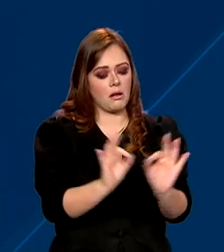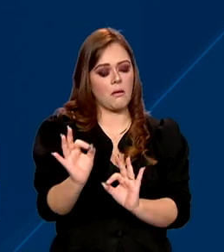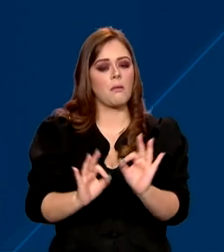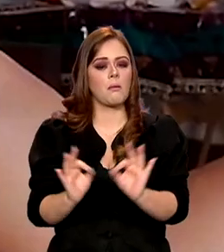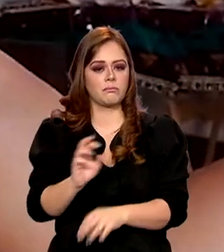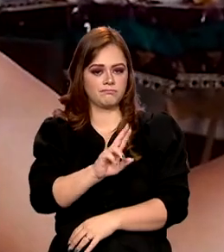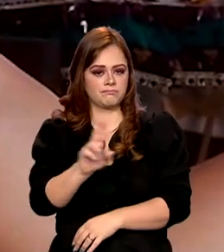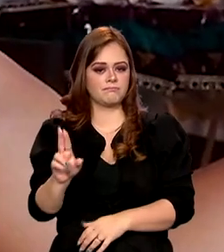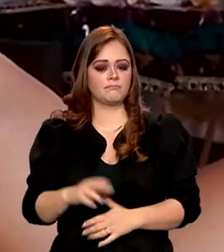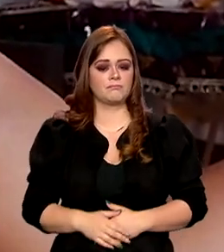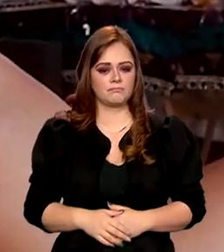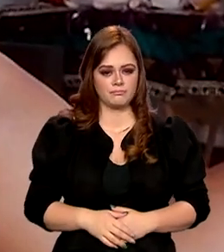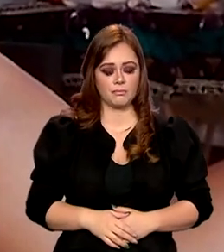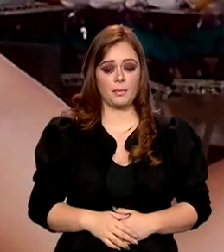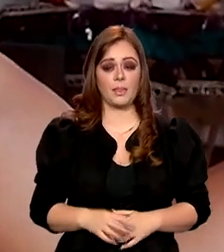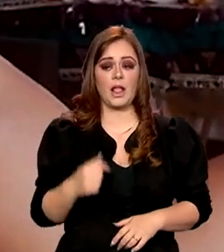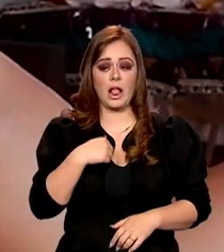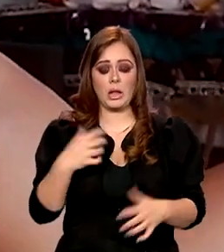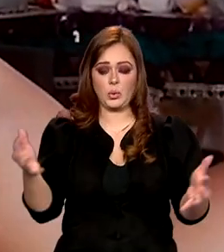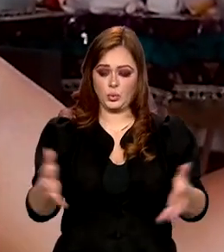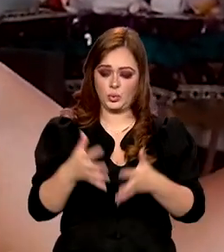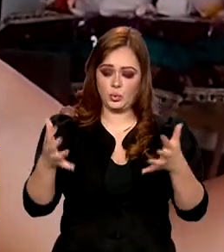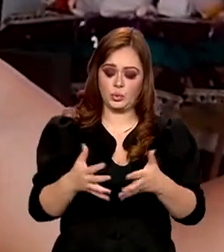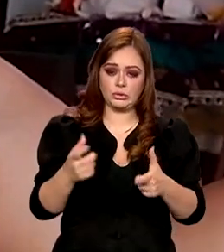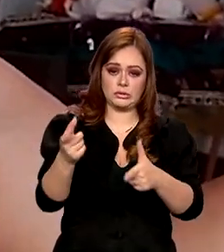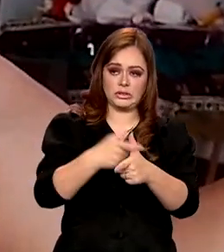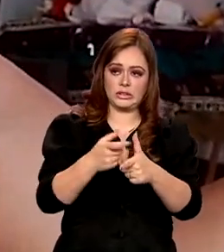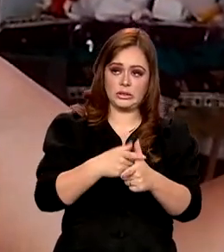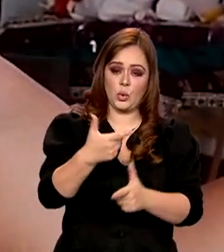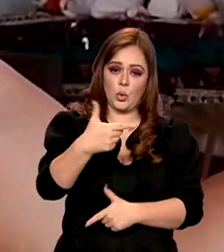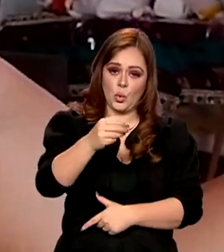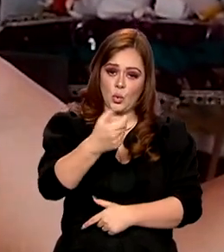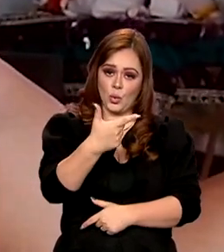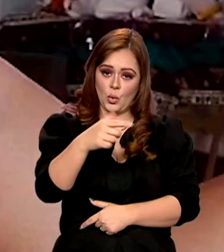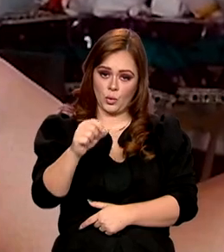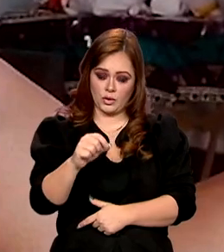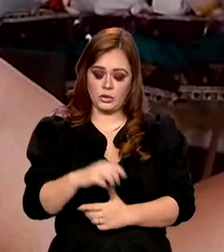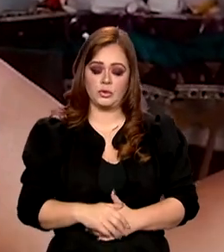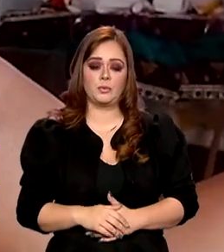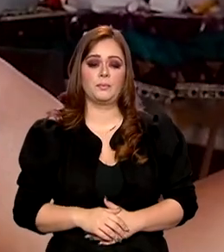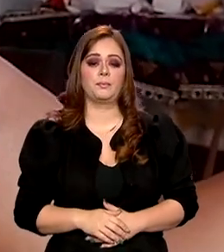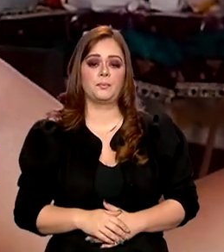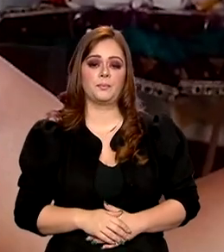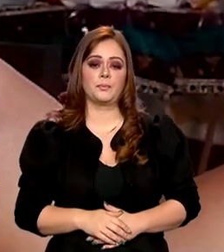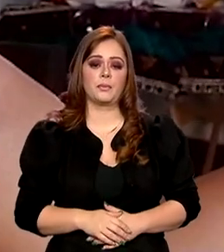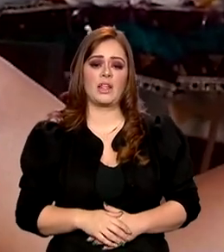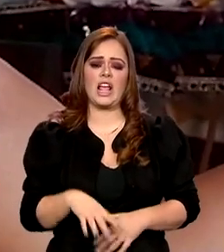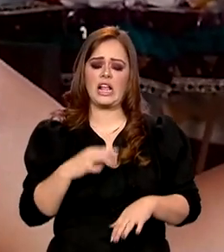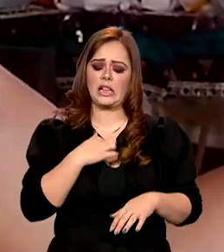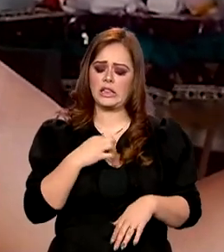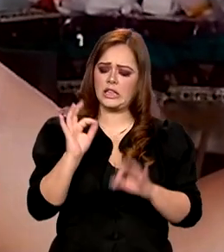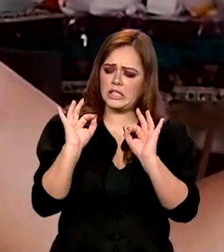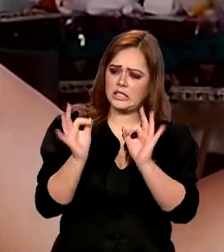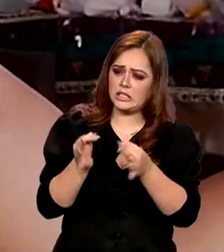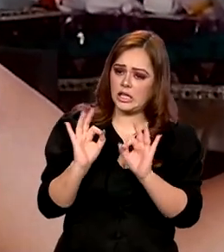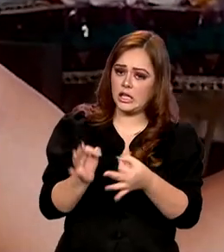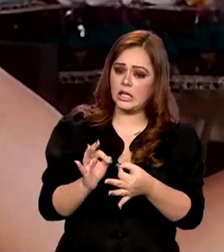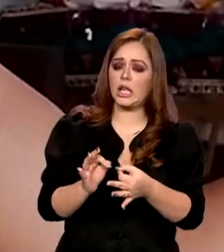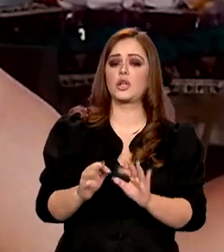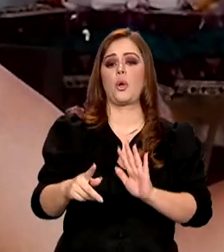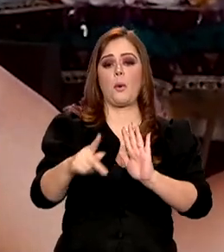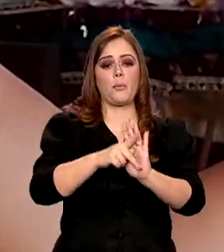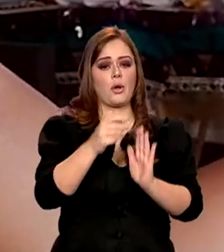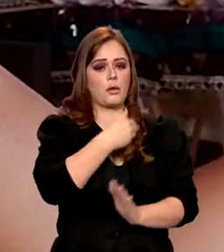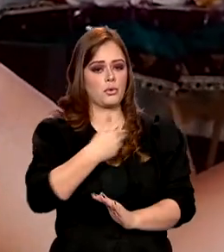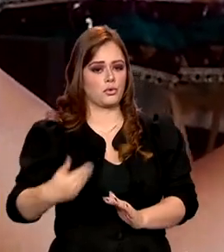a situação. Eu venho acumulando algumas dívidas desde 2020 e tenho certeza que o programa Desenrola vai